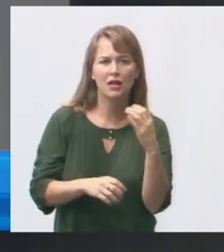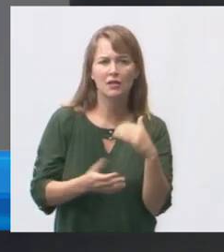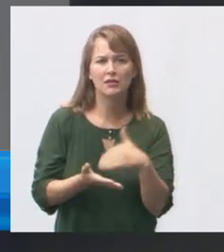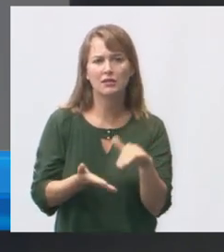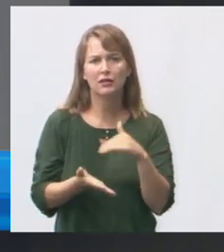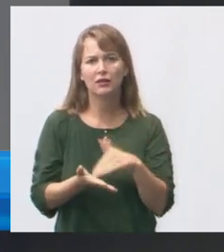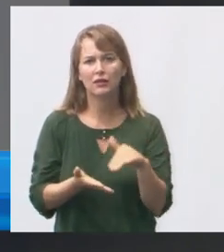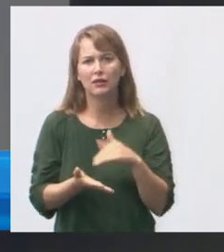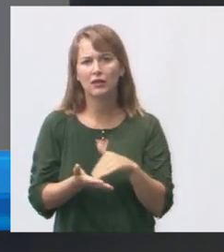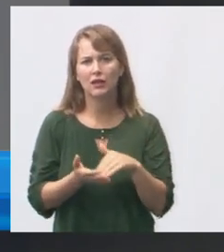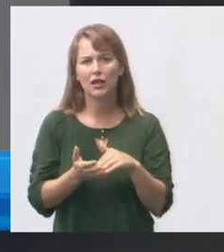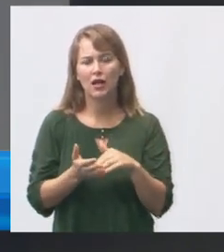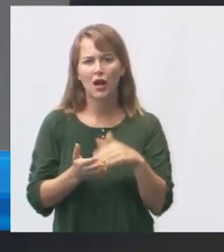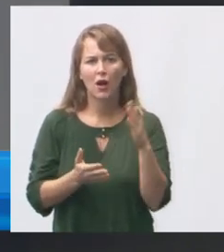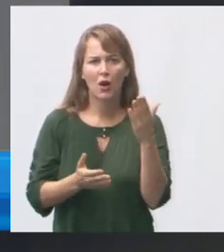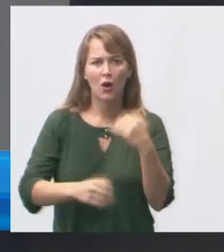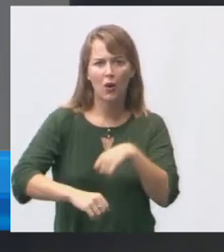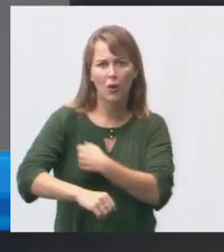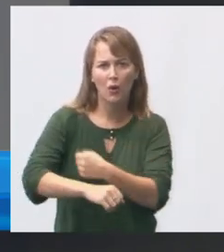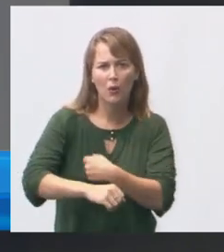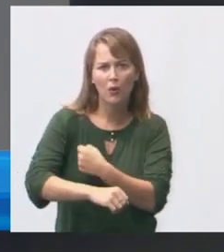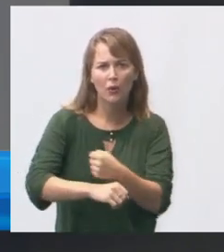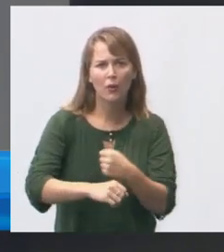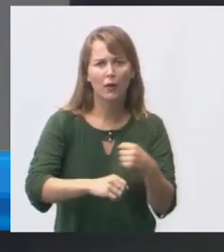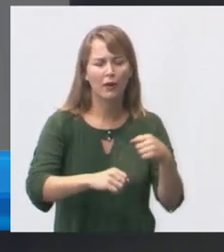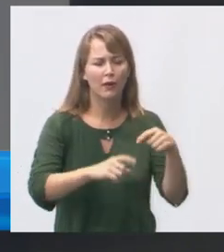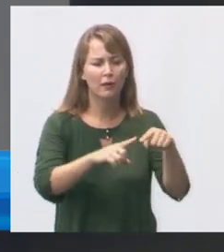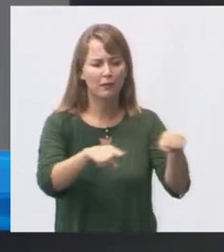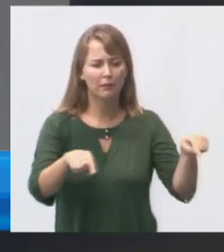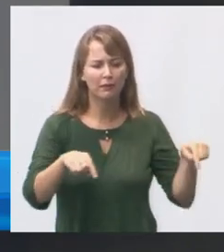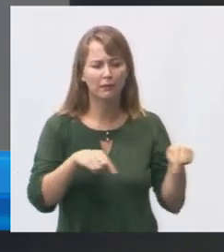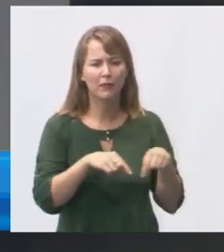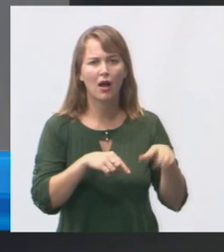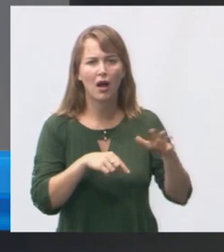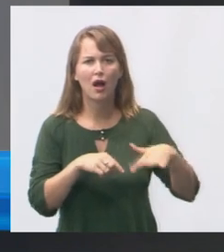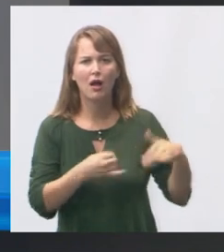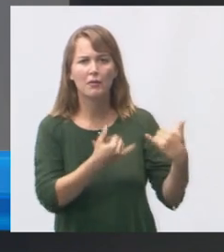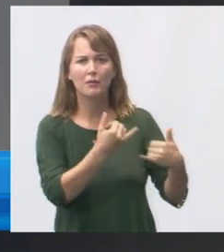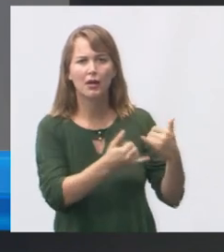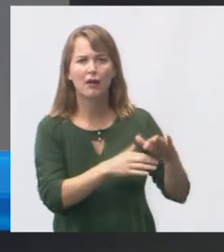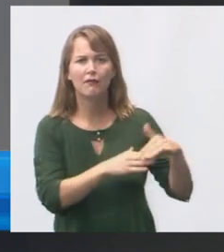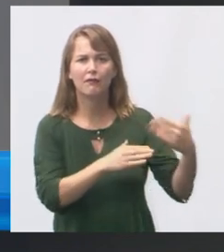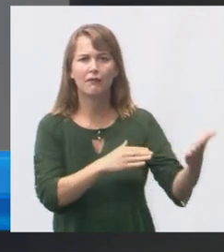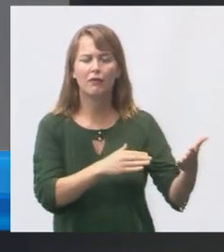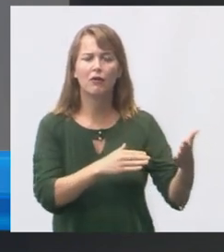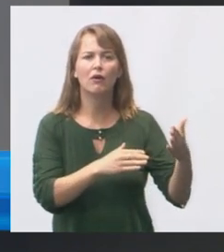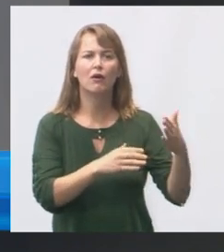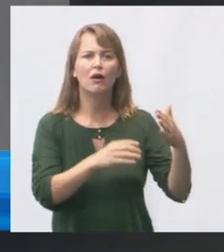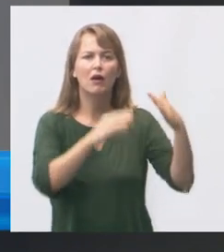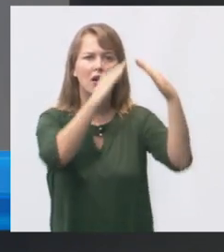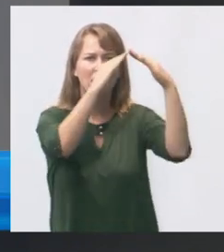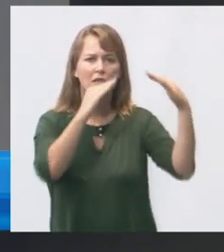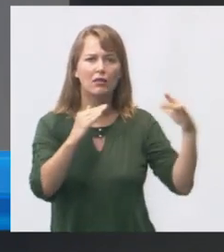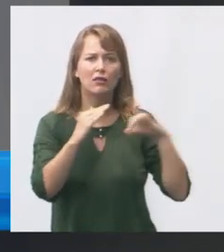refeitório pátio coberto descoberto e quadra tem na área externa o Edton é o diretor